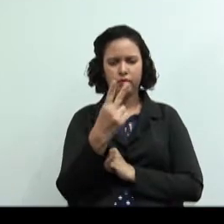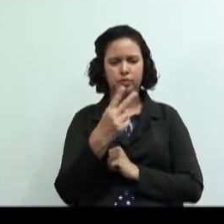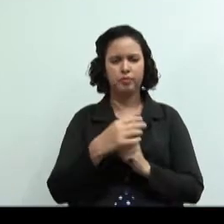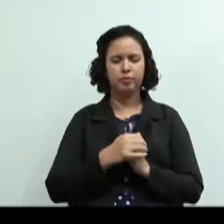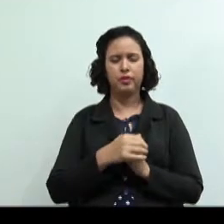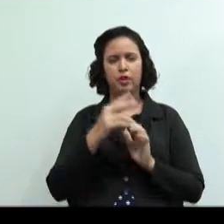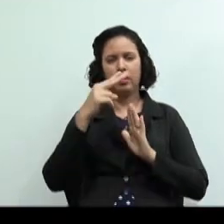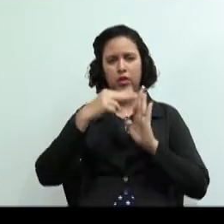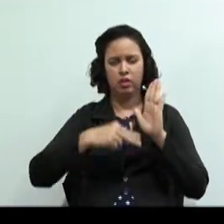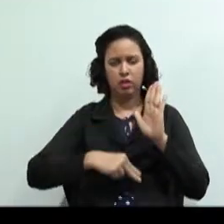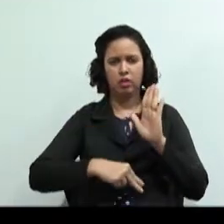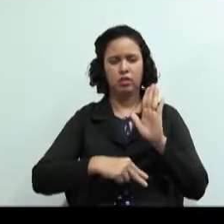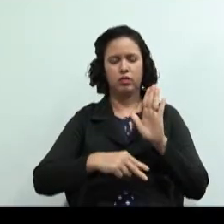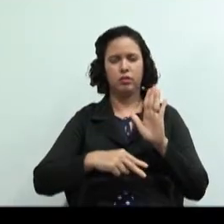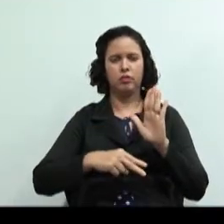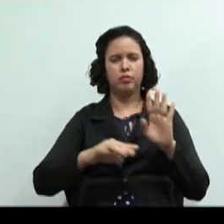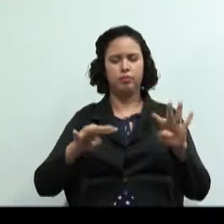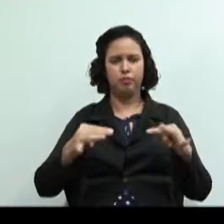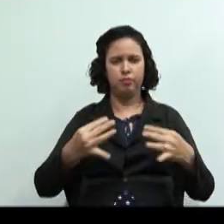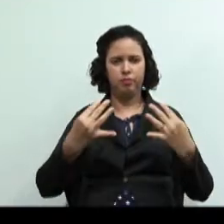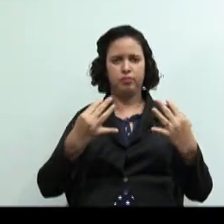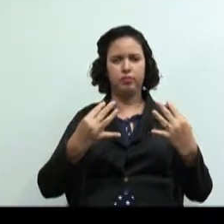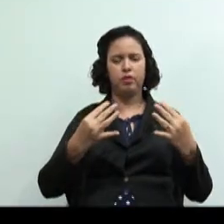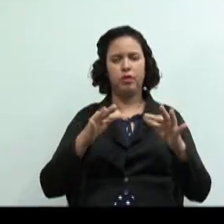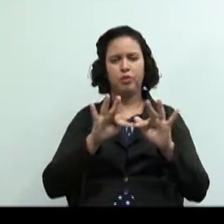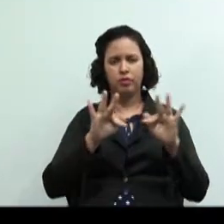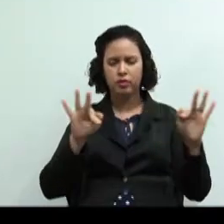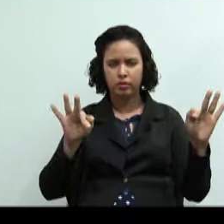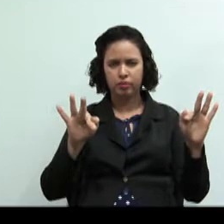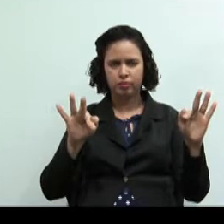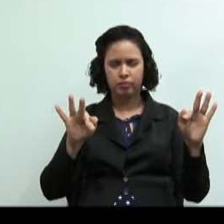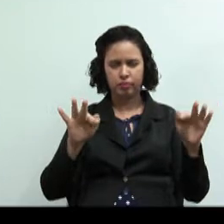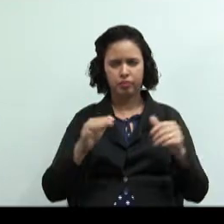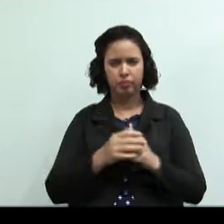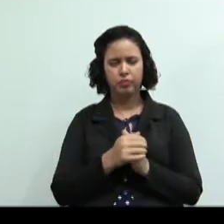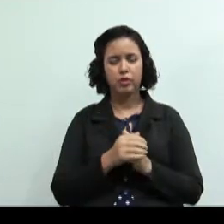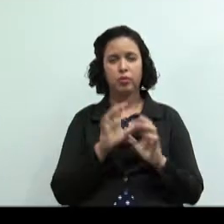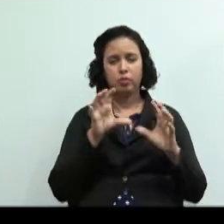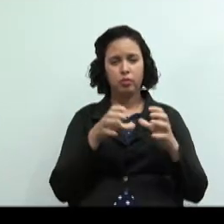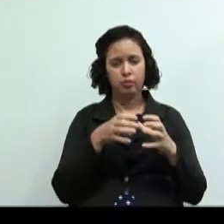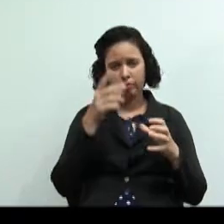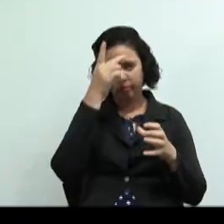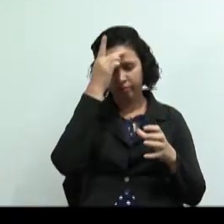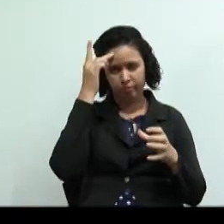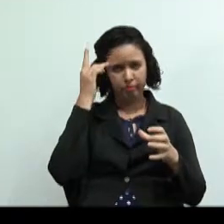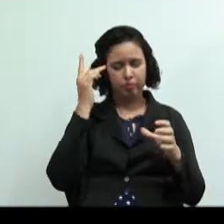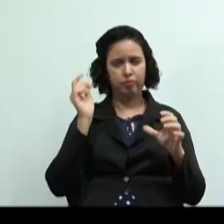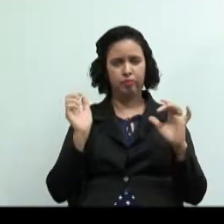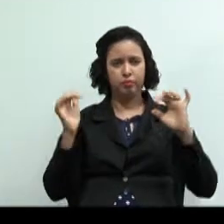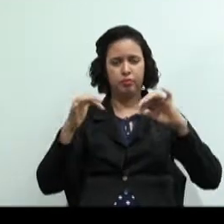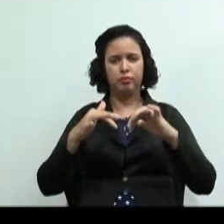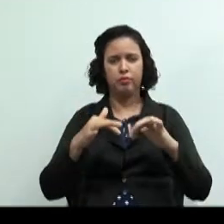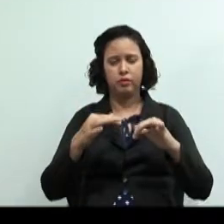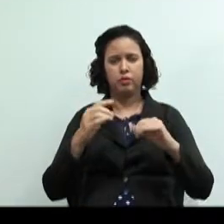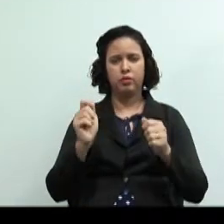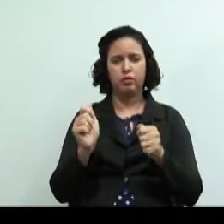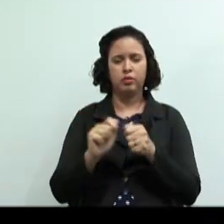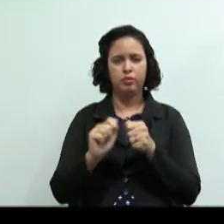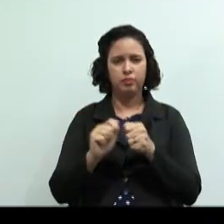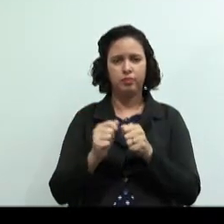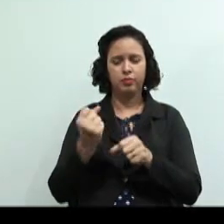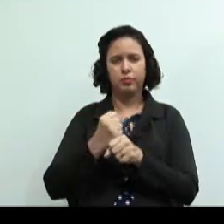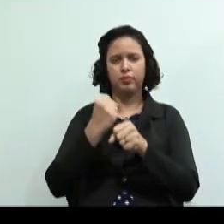leia atentamente a afirmativa a seguir um grupo de pessoas que se reúne para construir a casa própria